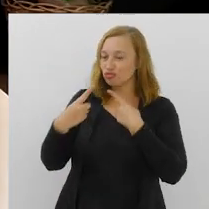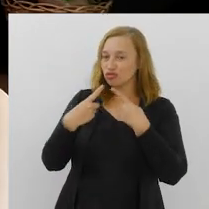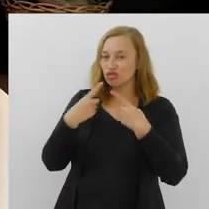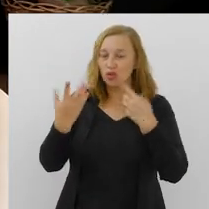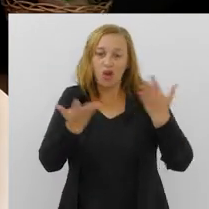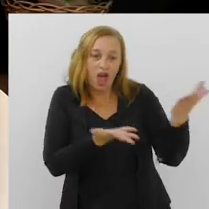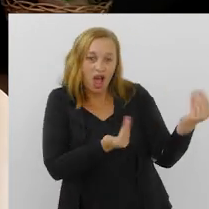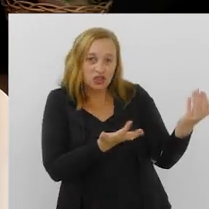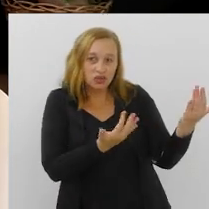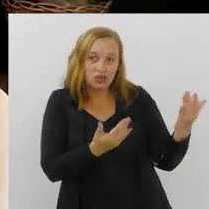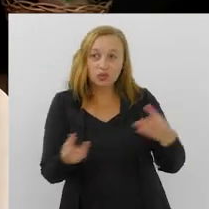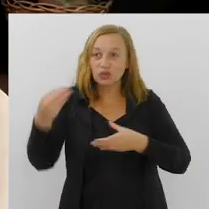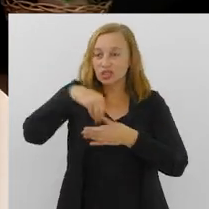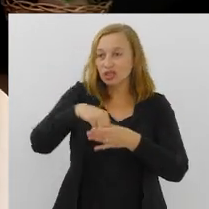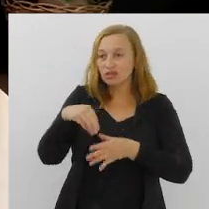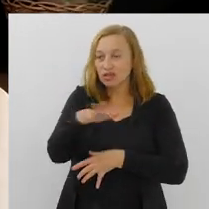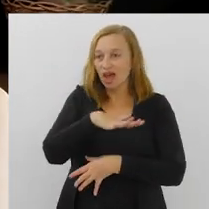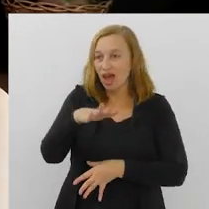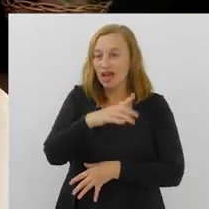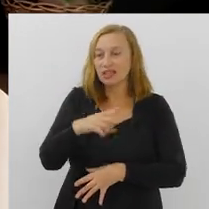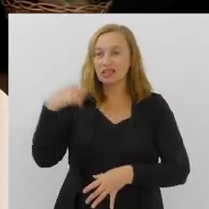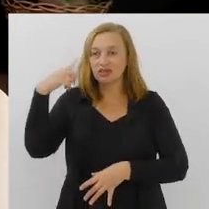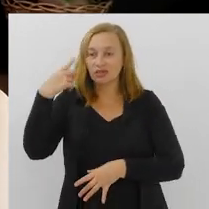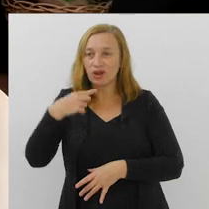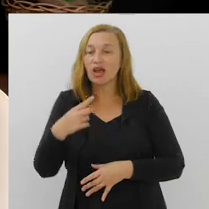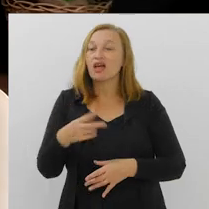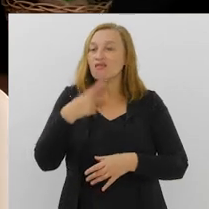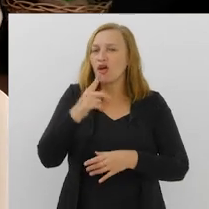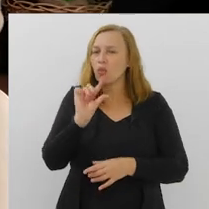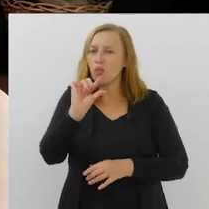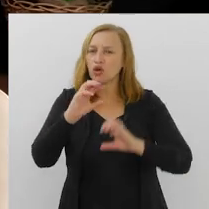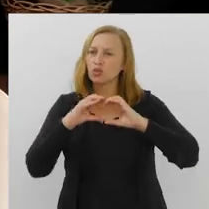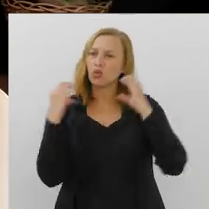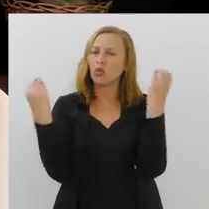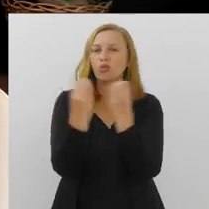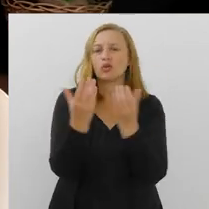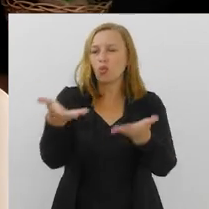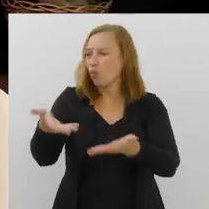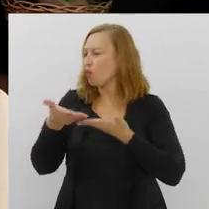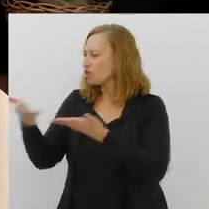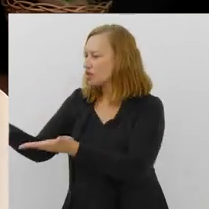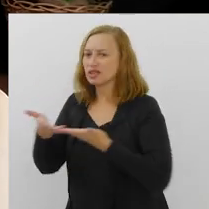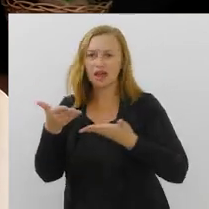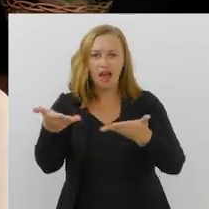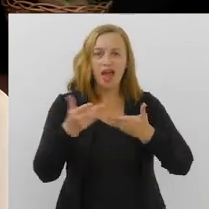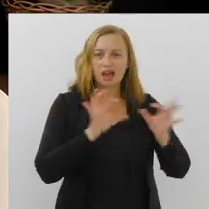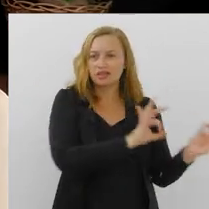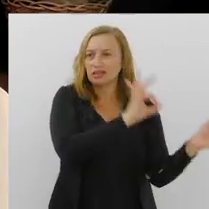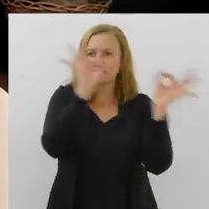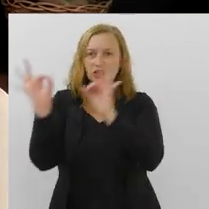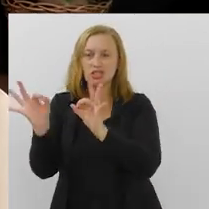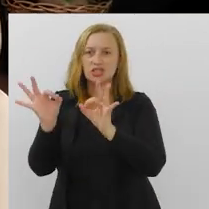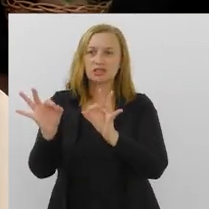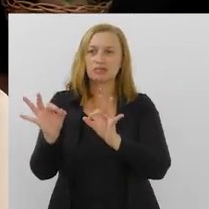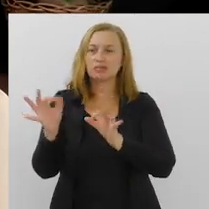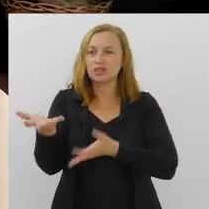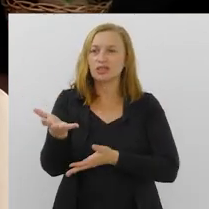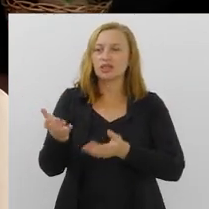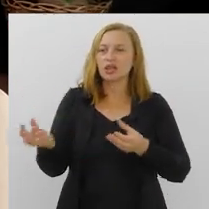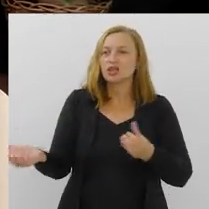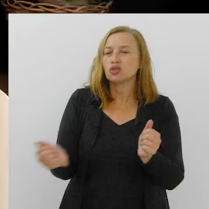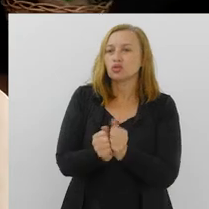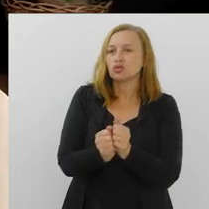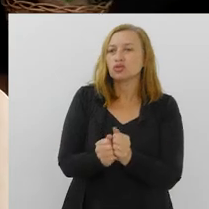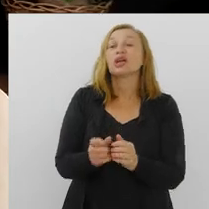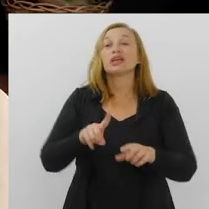do advogado, e a gente aqui debatendo a juventude na advocacia. Falar um pouquinho sobre esse congresso, convidar todos aqueles